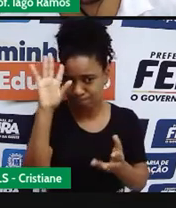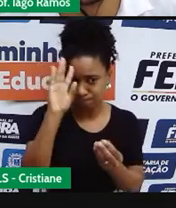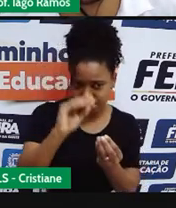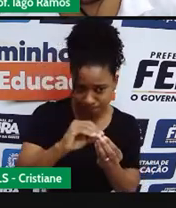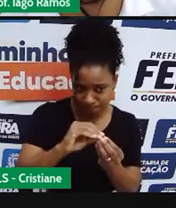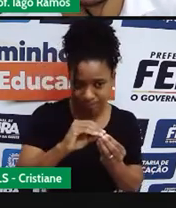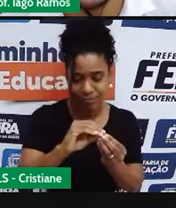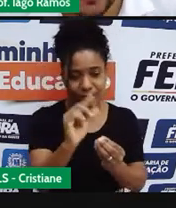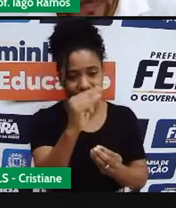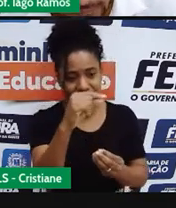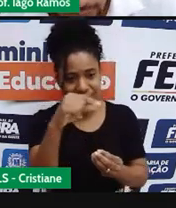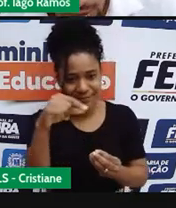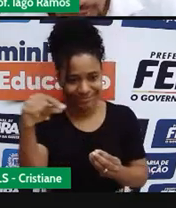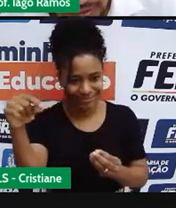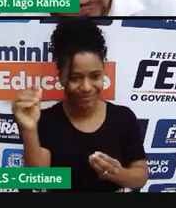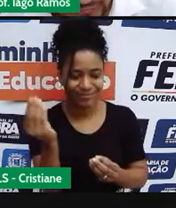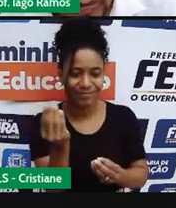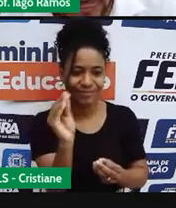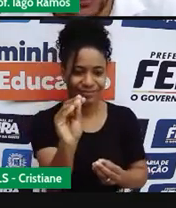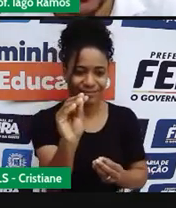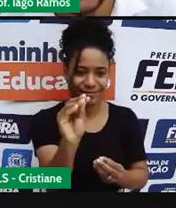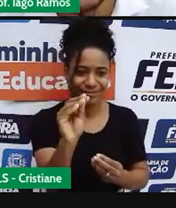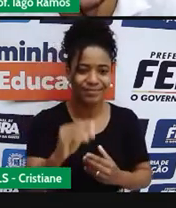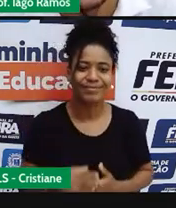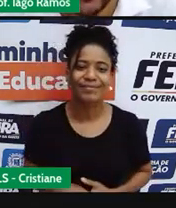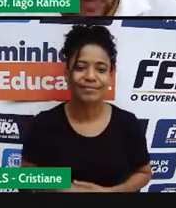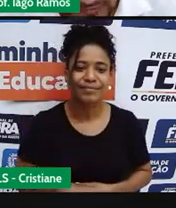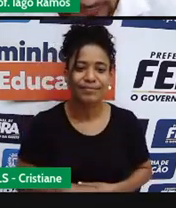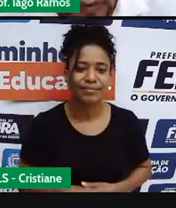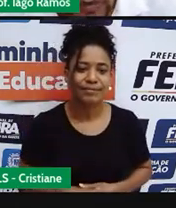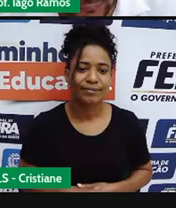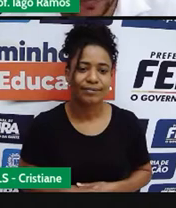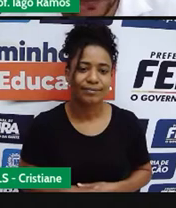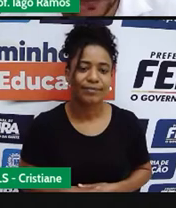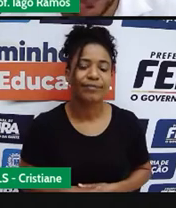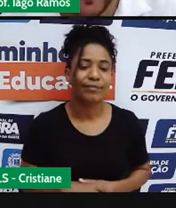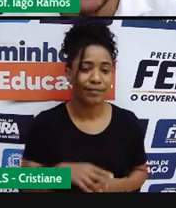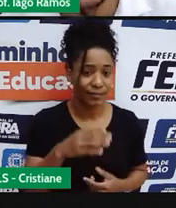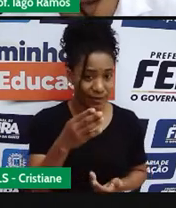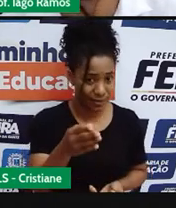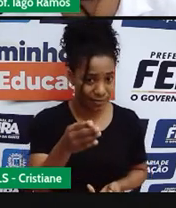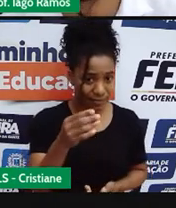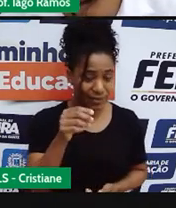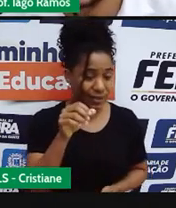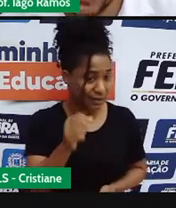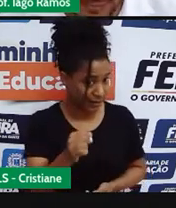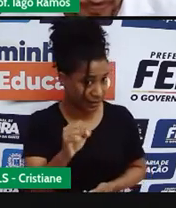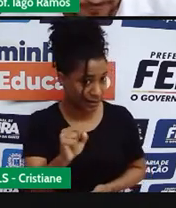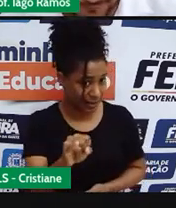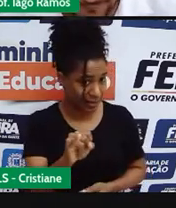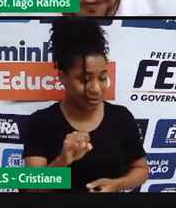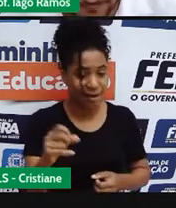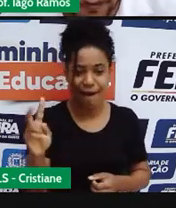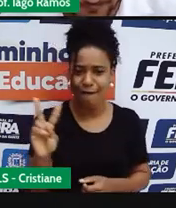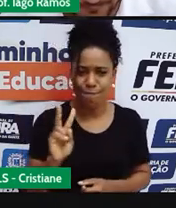de construir, né? Qual é o raciocínio? aumentando a velocidade,